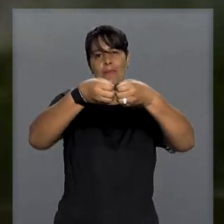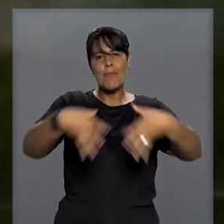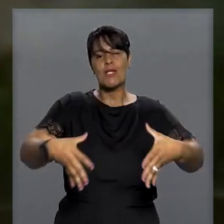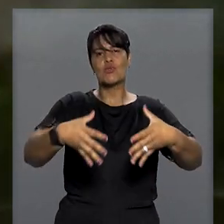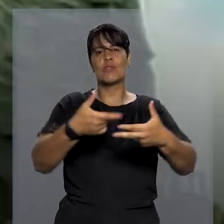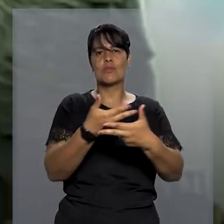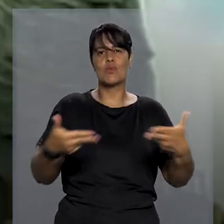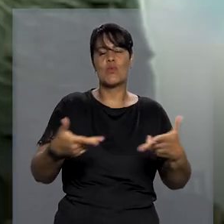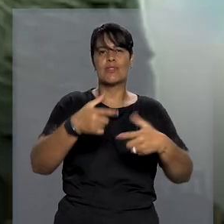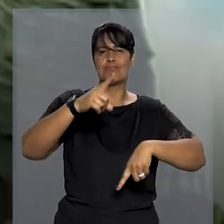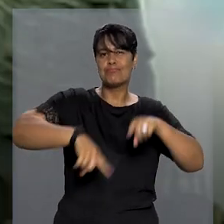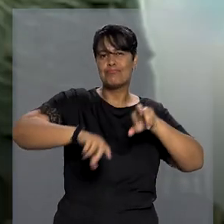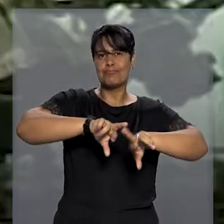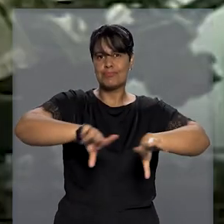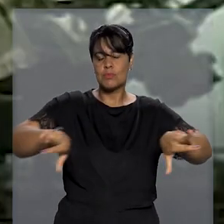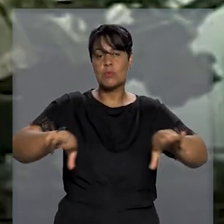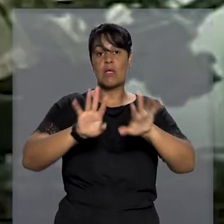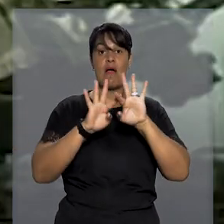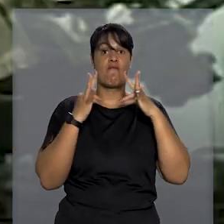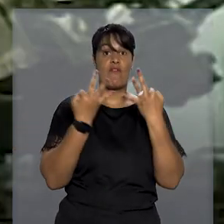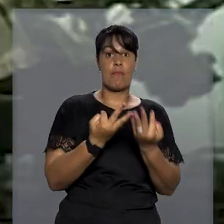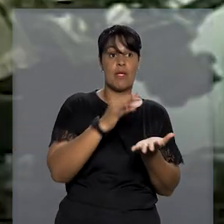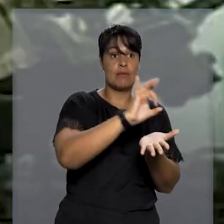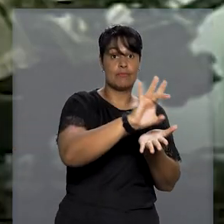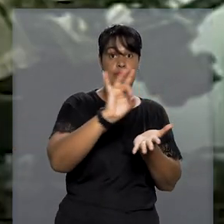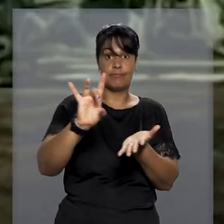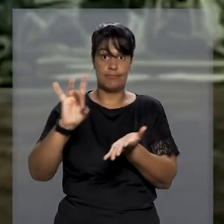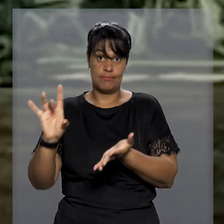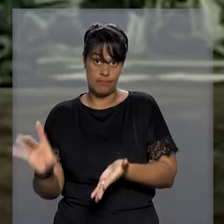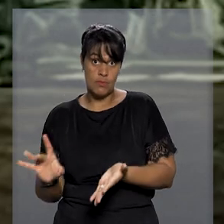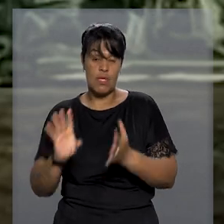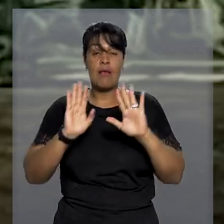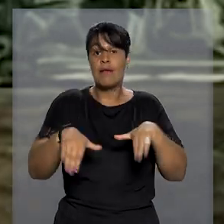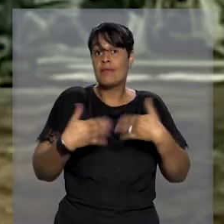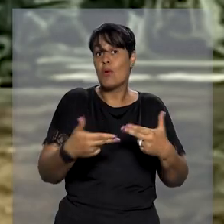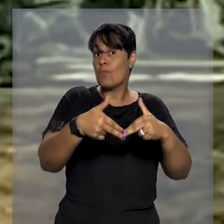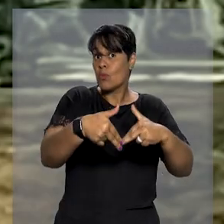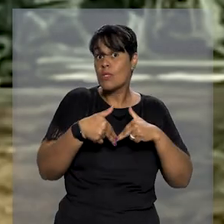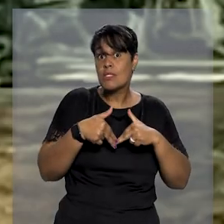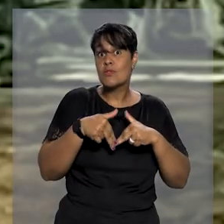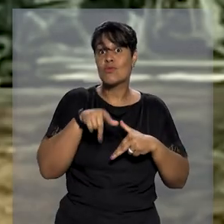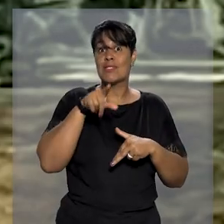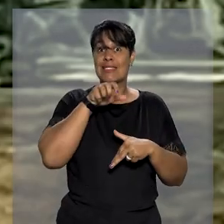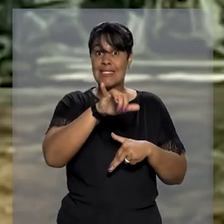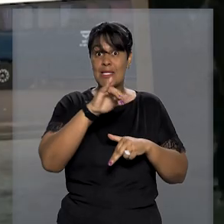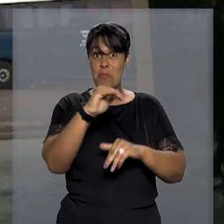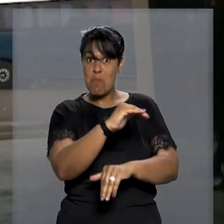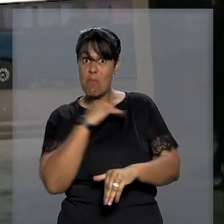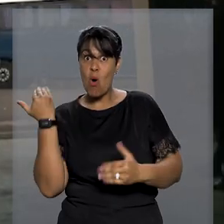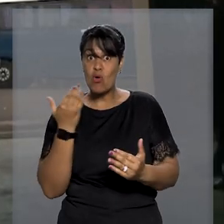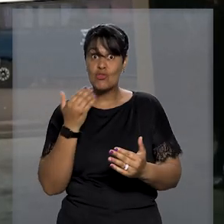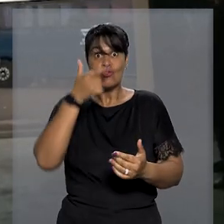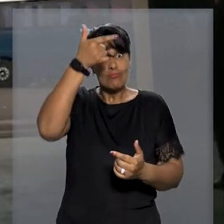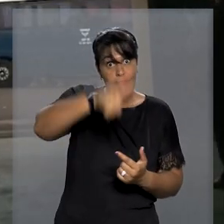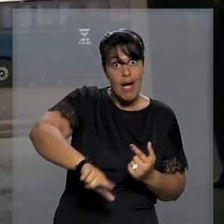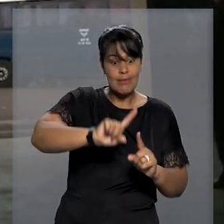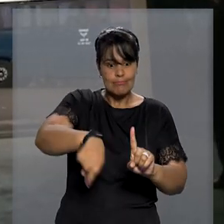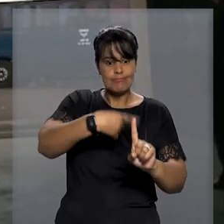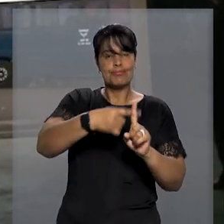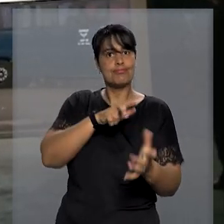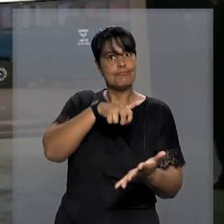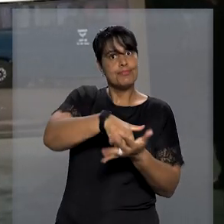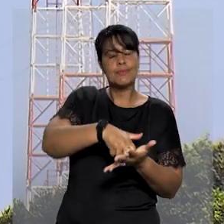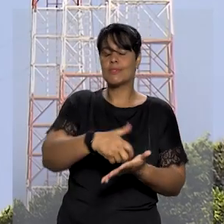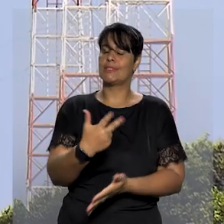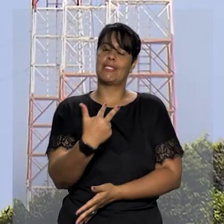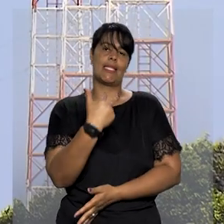título de reparação de danos materiais para as famílias das vítimas do acidente de Alcântara, a condenação pela morte deveria ser afastada.